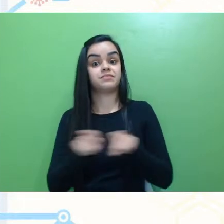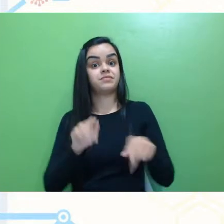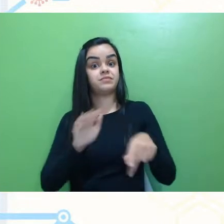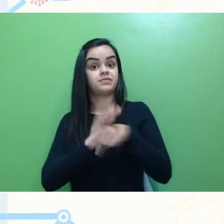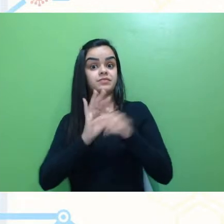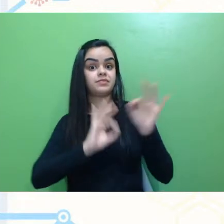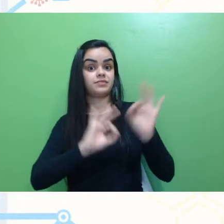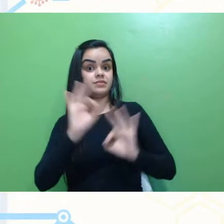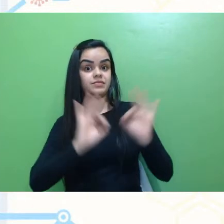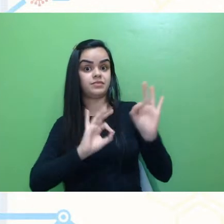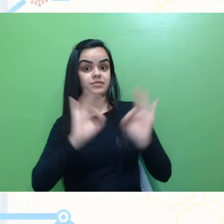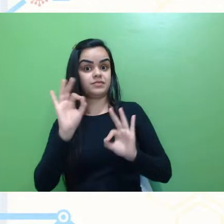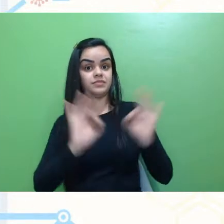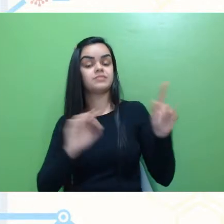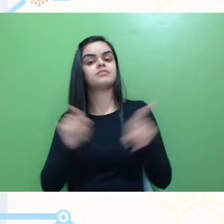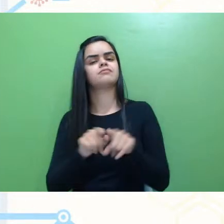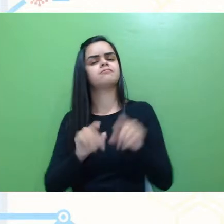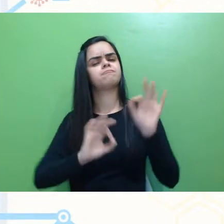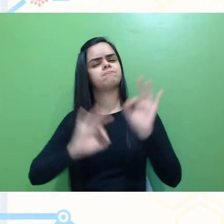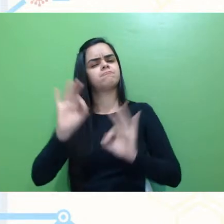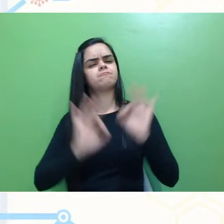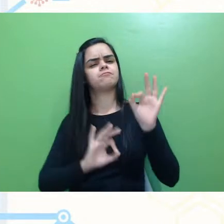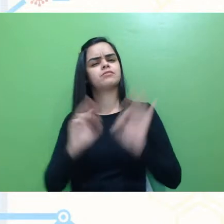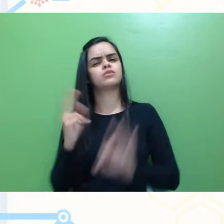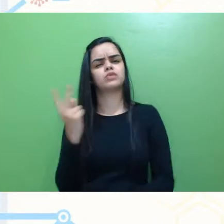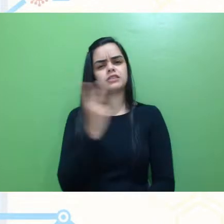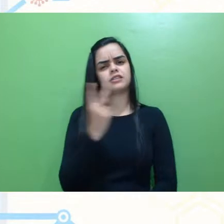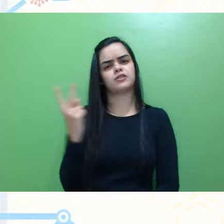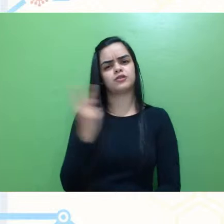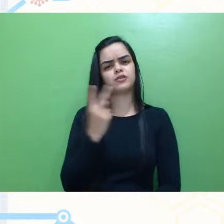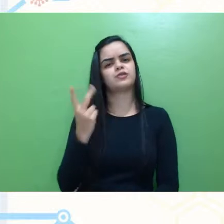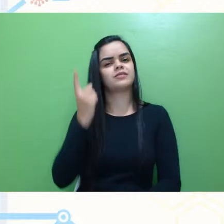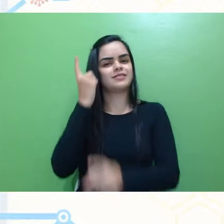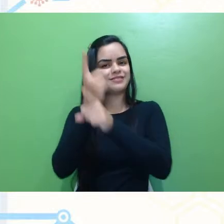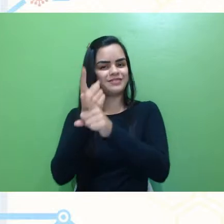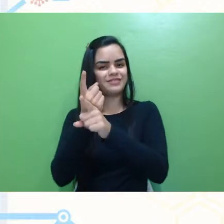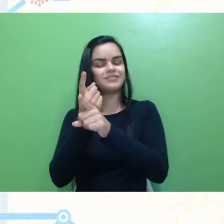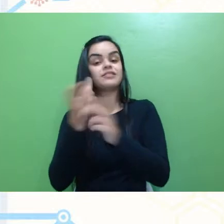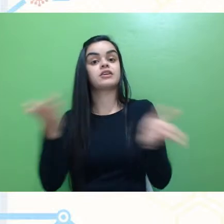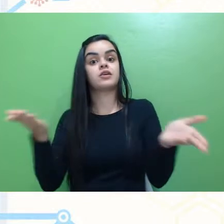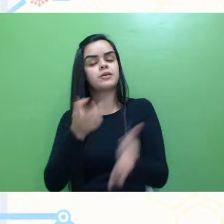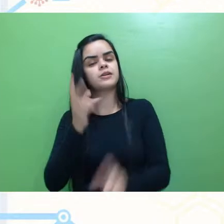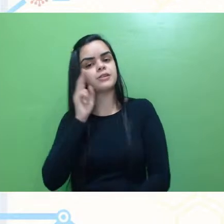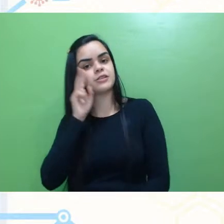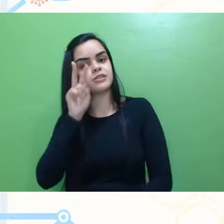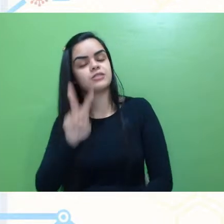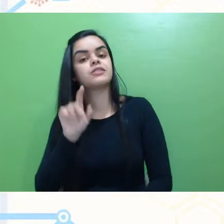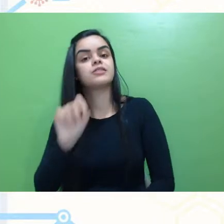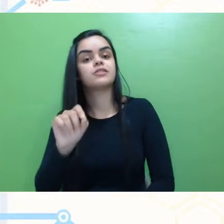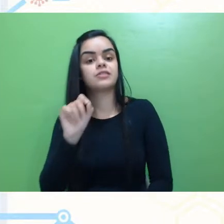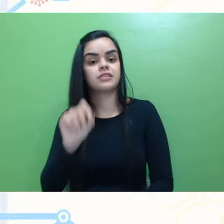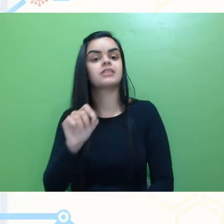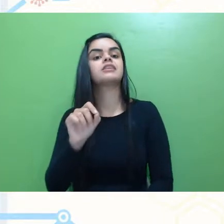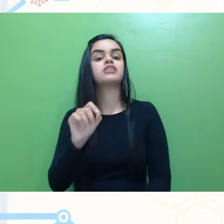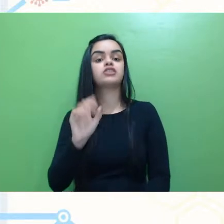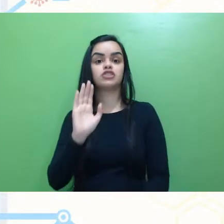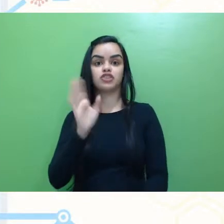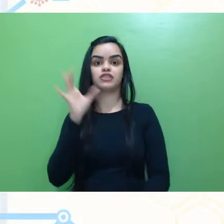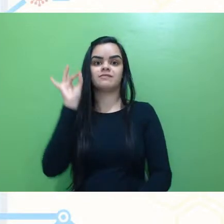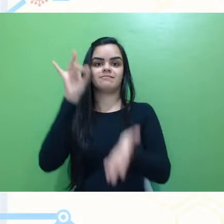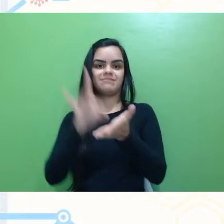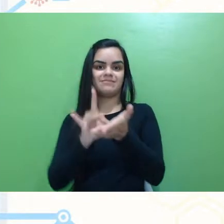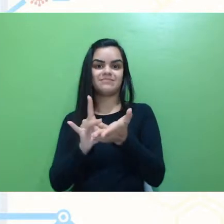e da construção desse segundo NICTS, e a gente vê hoje que o NICTS já é uma realidade,